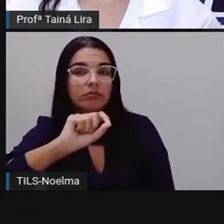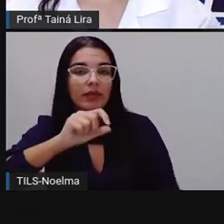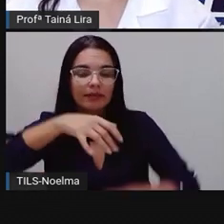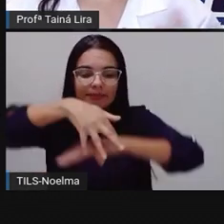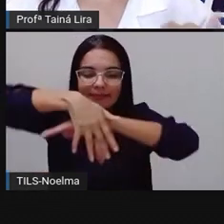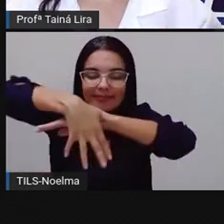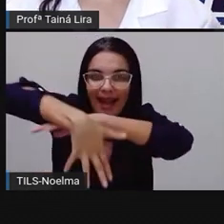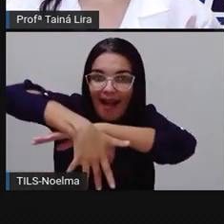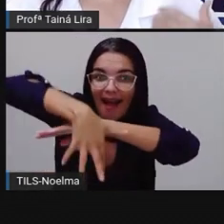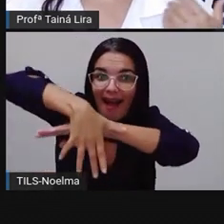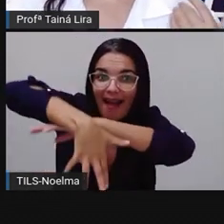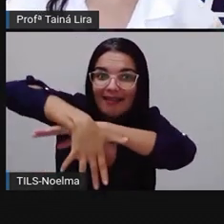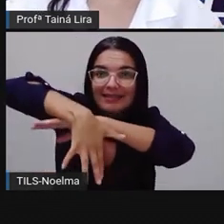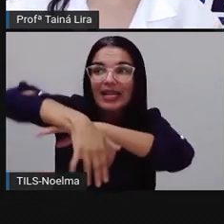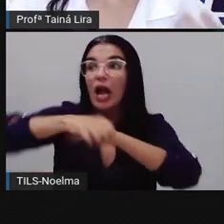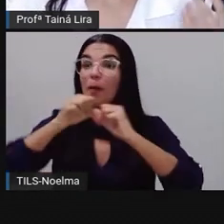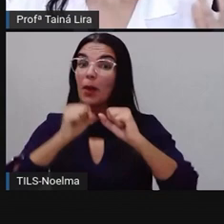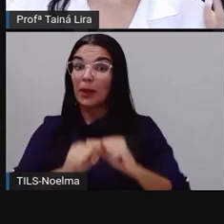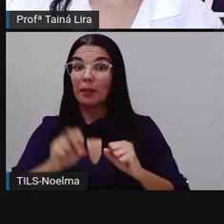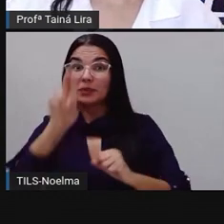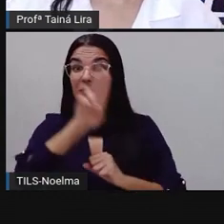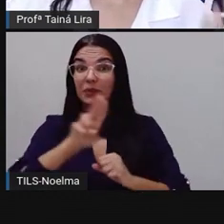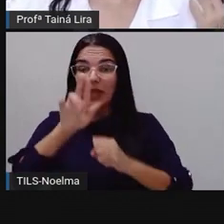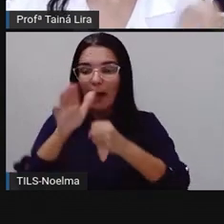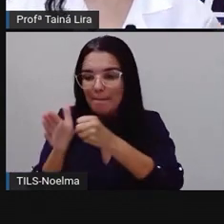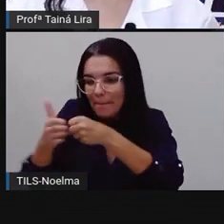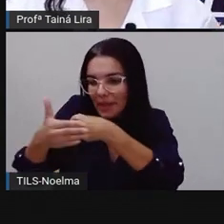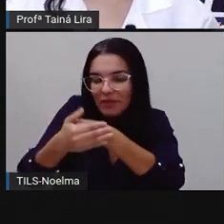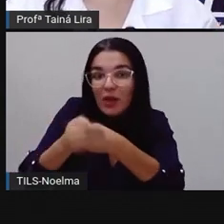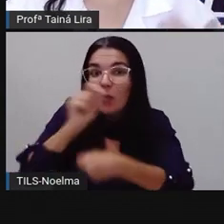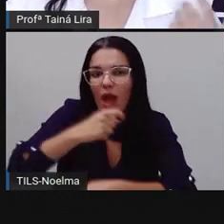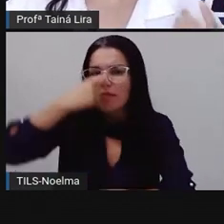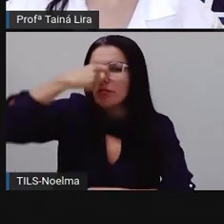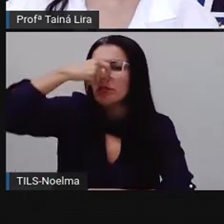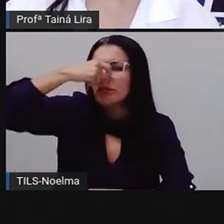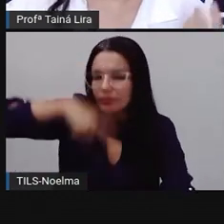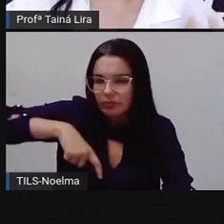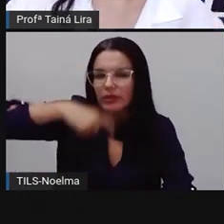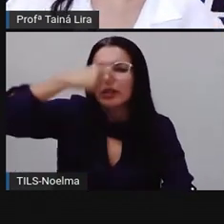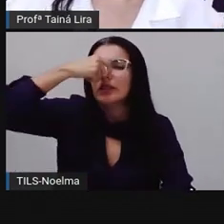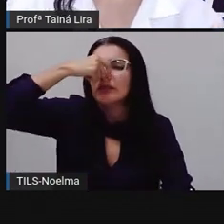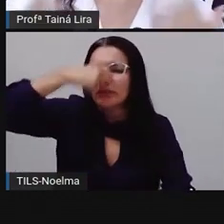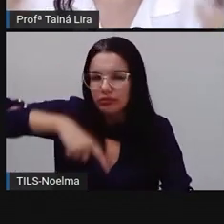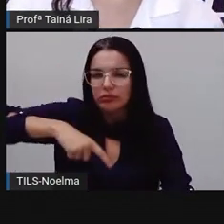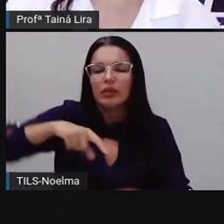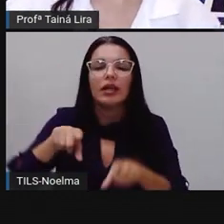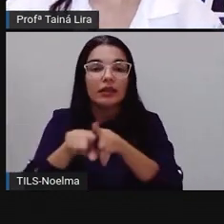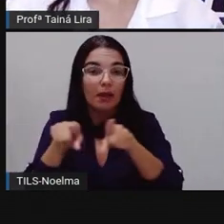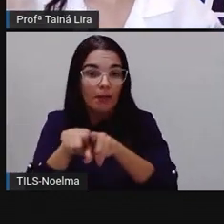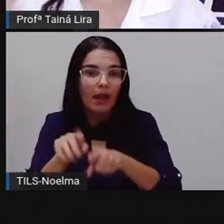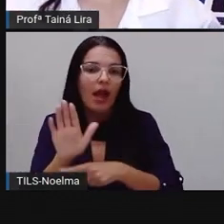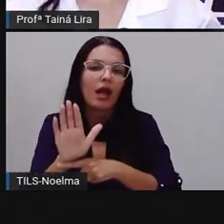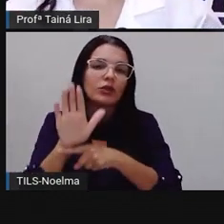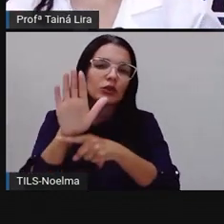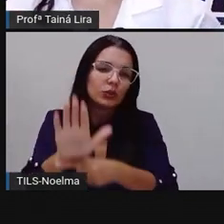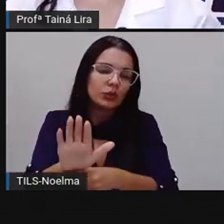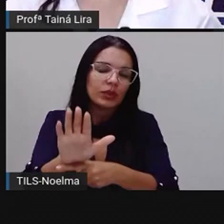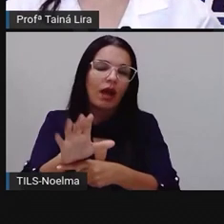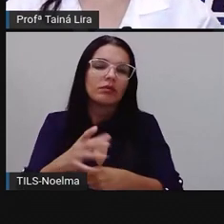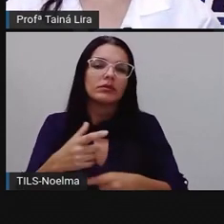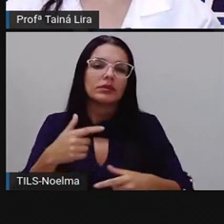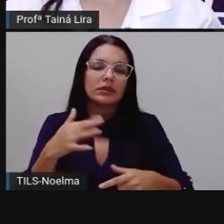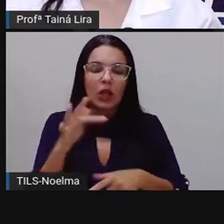podemos utilizar para prevenir gripes e resfriados. Ela auxilia aí também nas doenças, né, do sistema